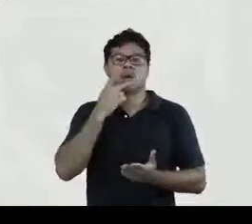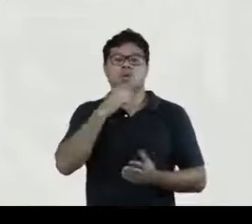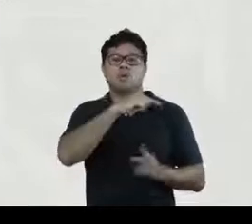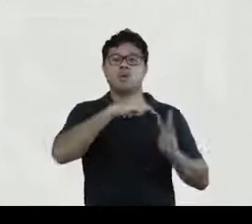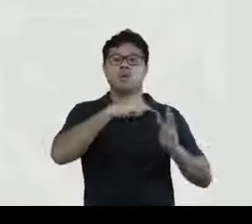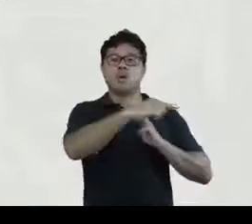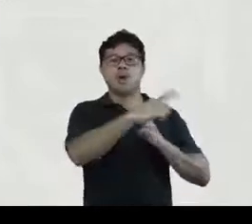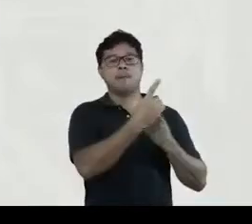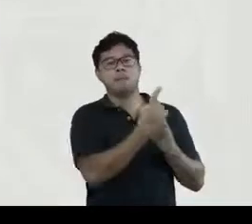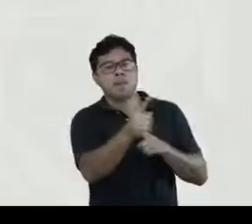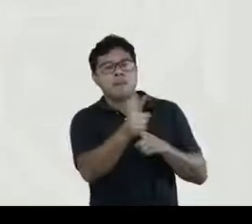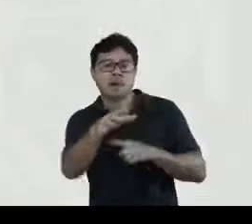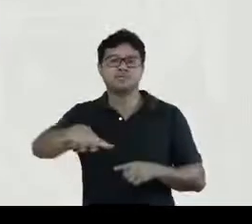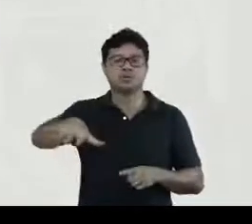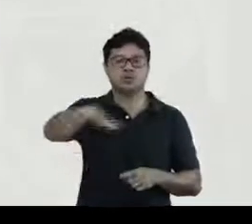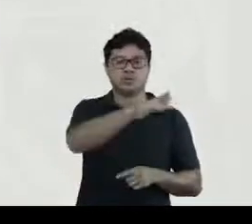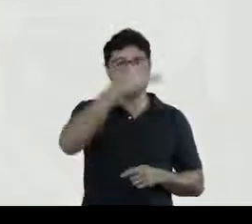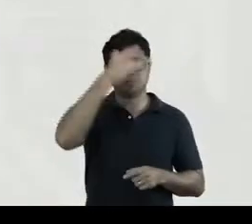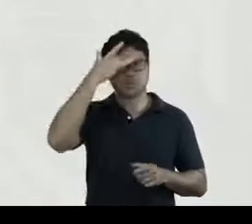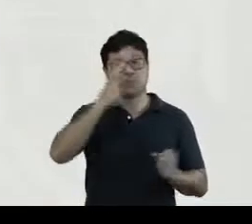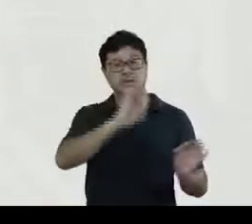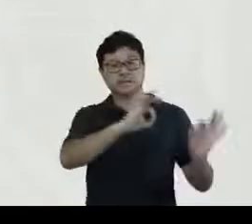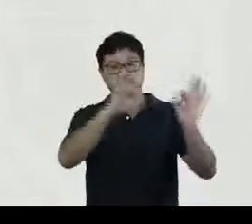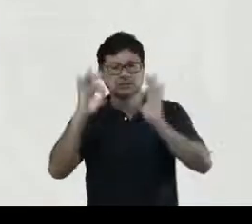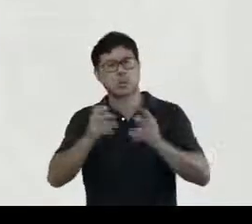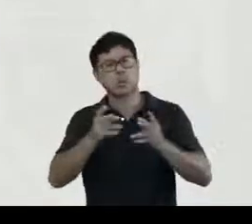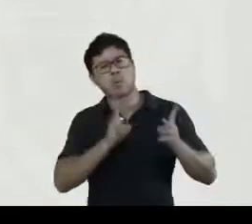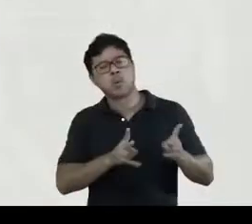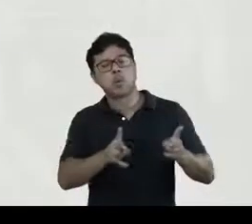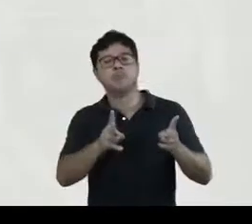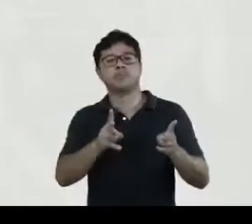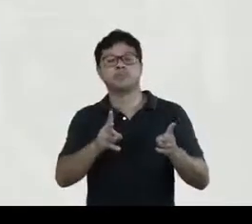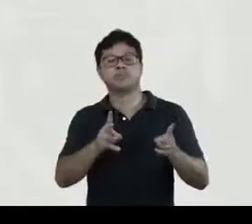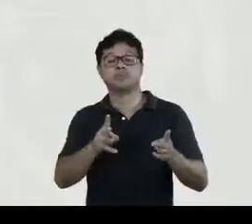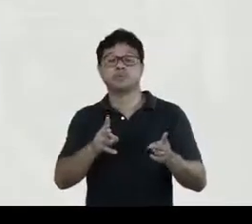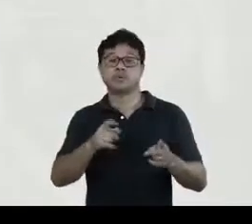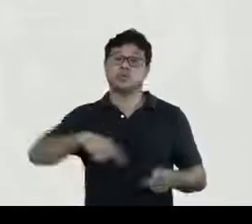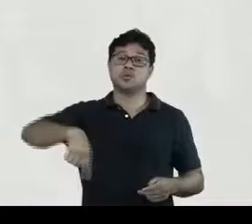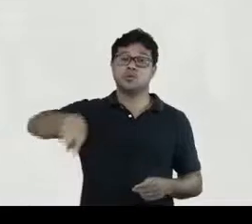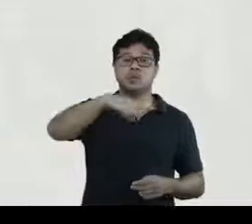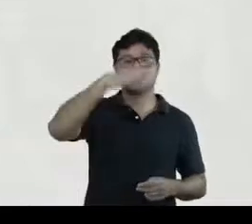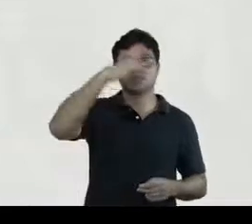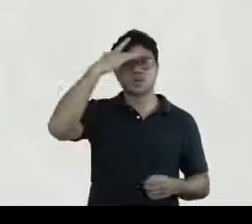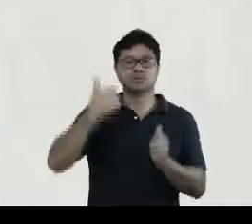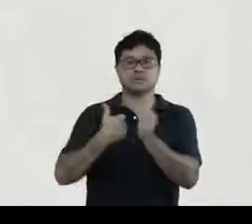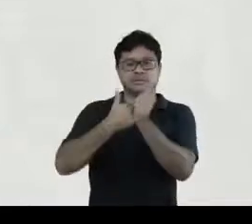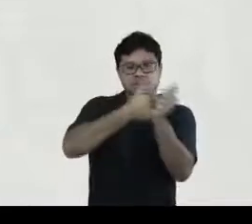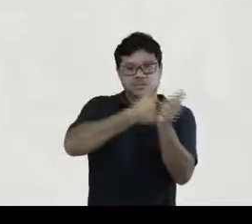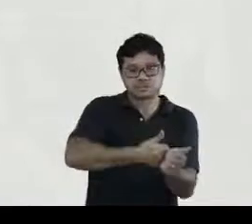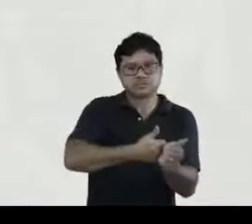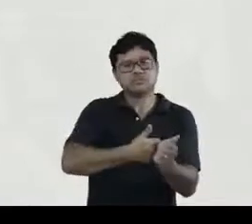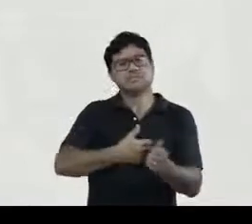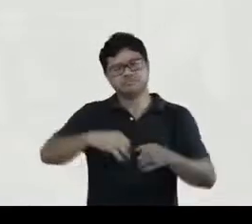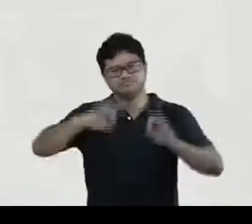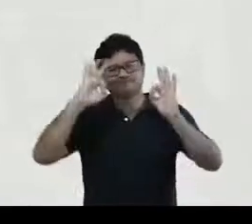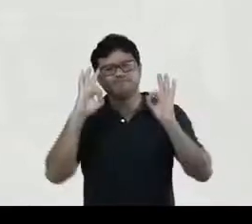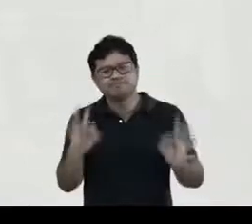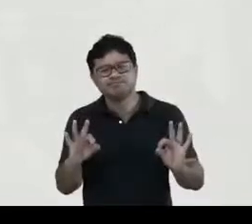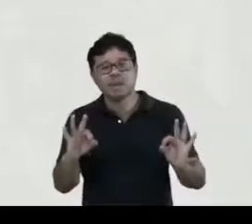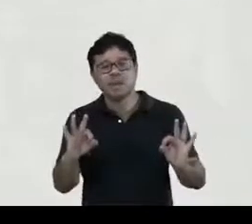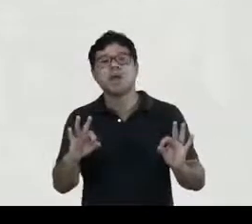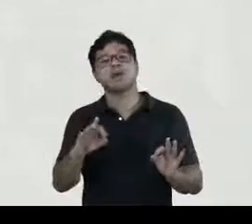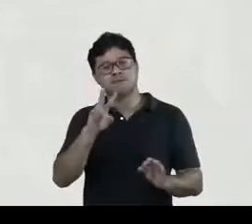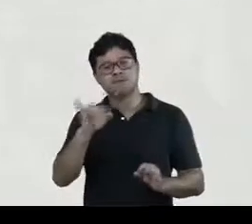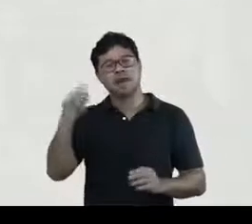tornaram provocadores né contínuos sobretudo dos nossos seguidores e certamente